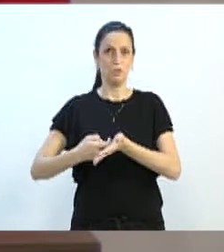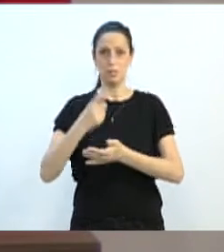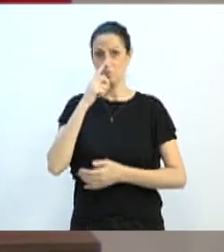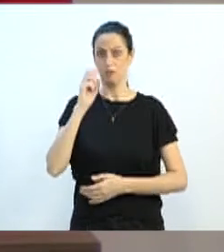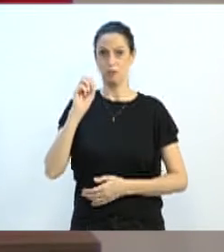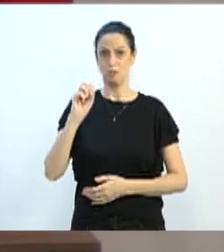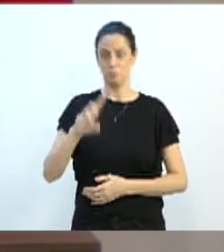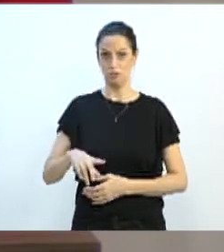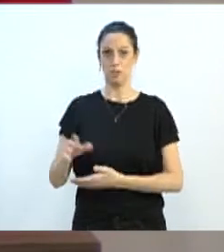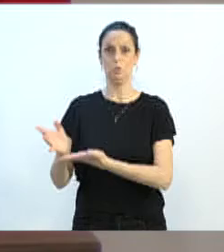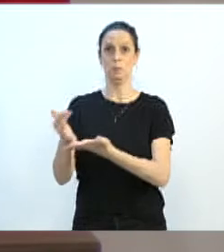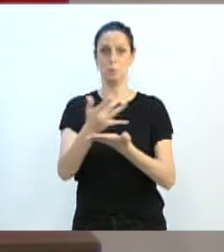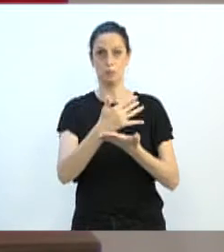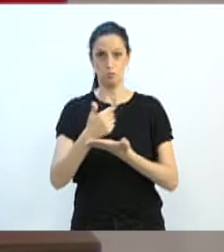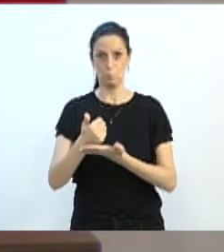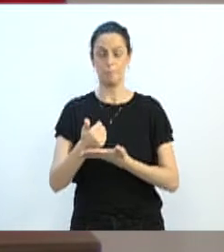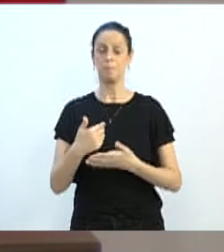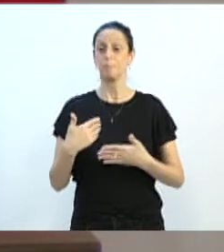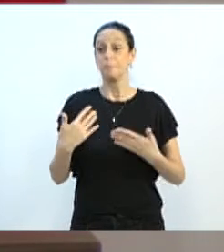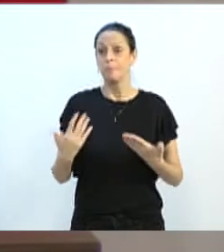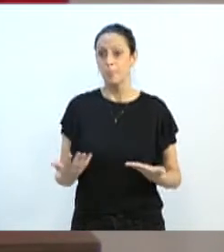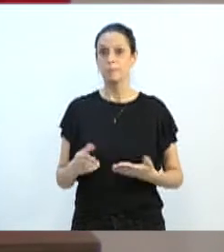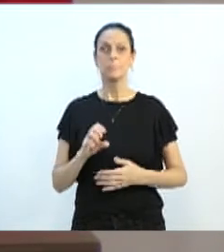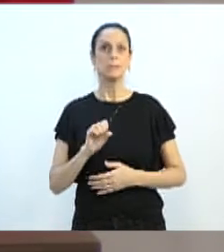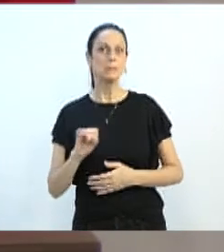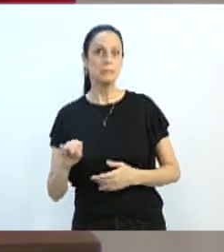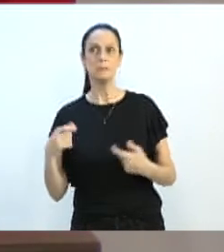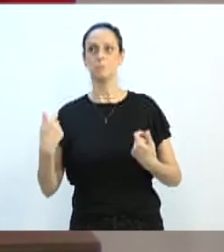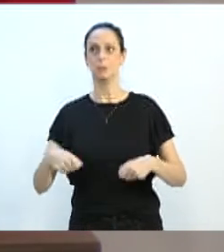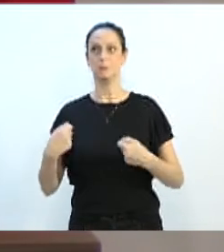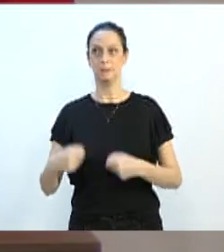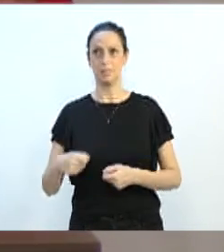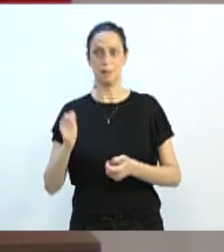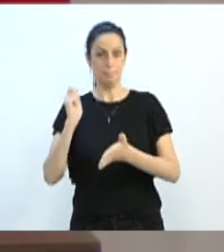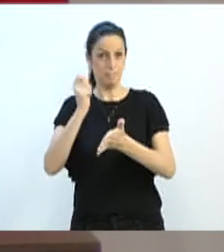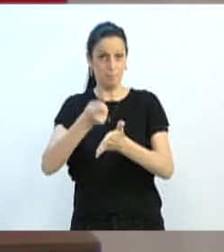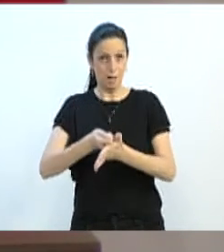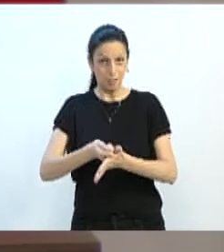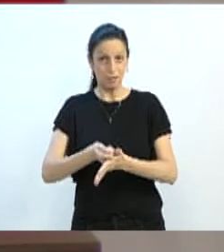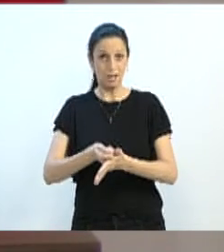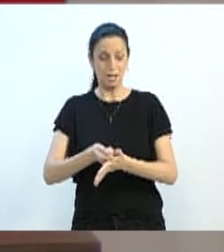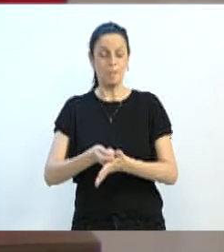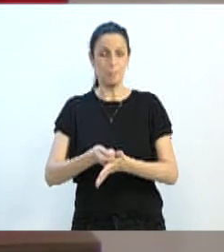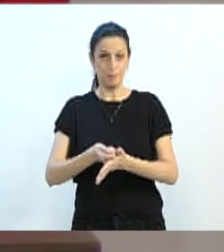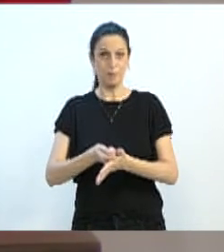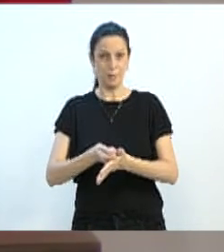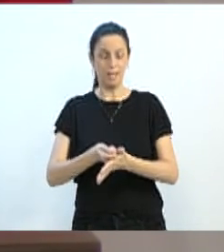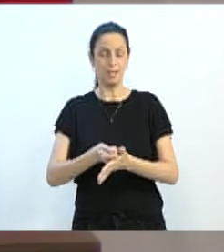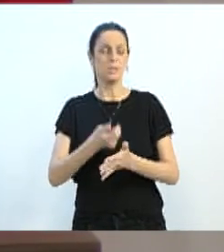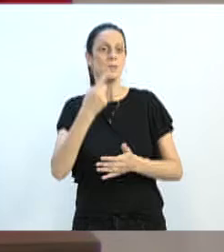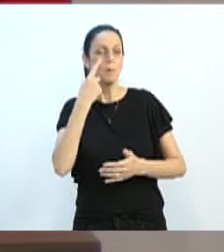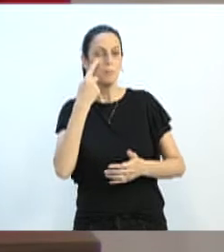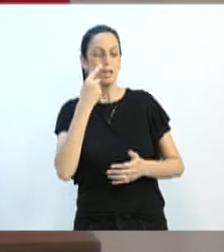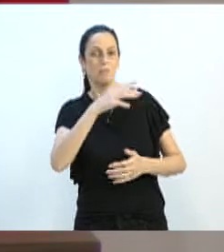paga de alguma forma, seja lá o que tiver de entendimento jurídico, fui muito bem atendido e já estão levantando isso,